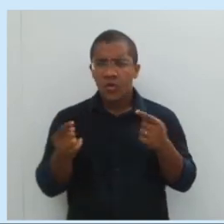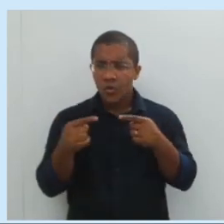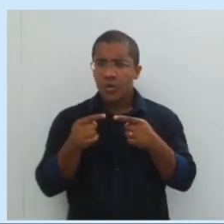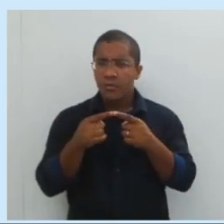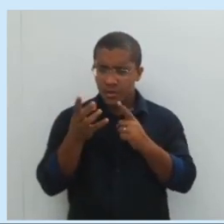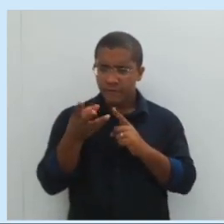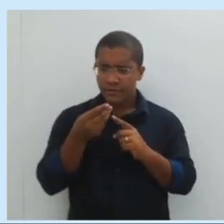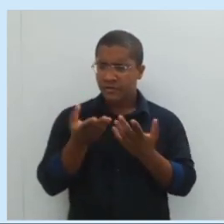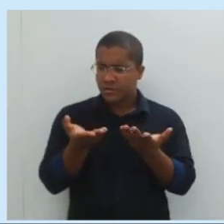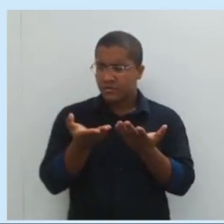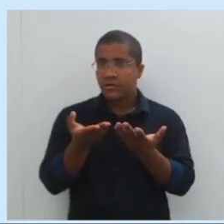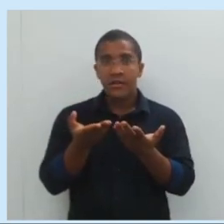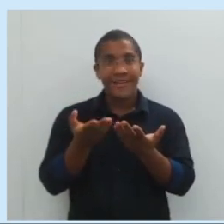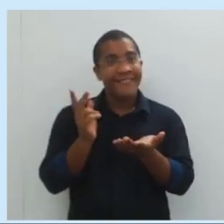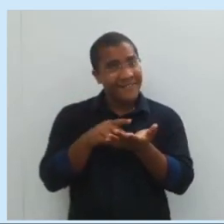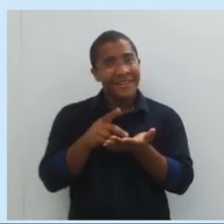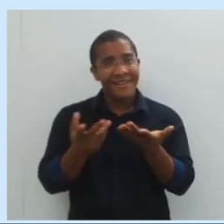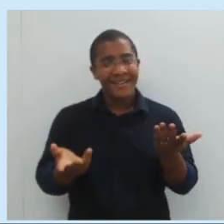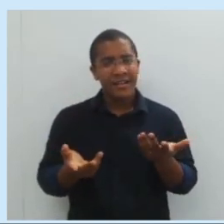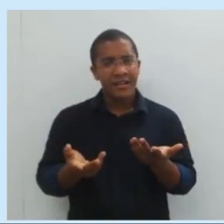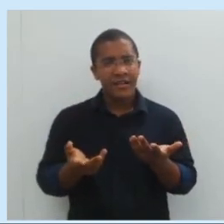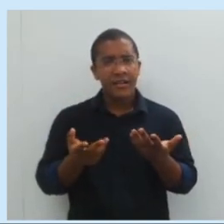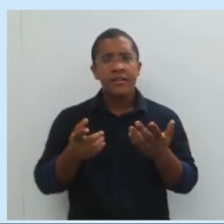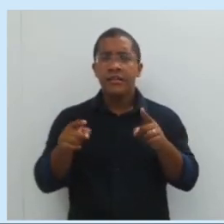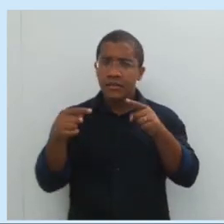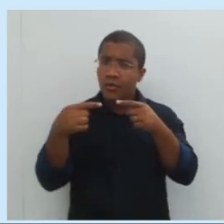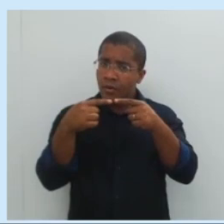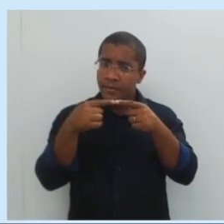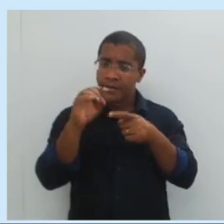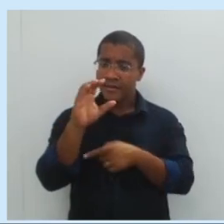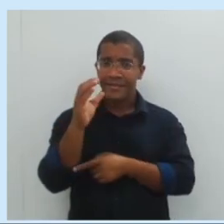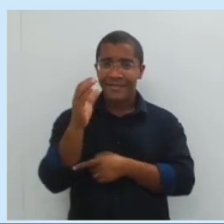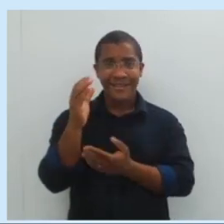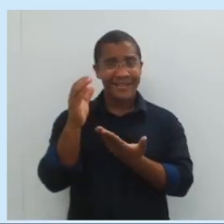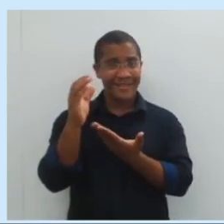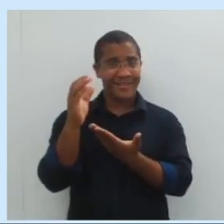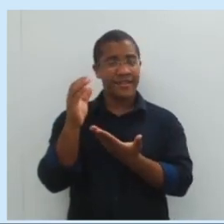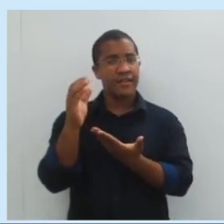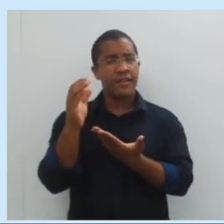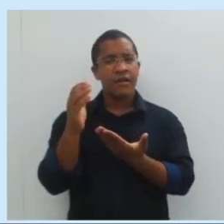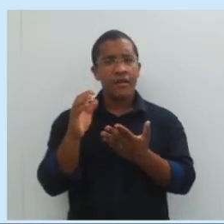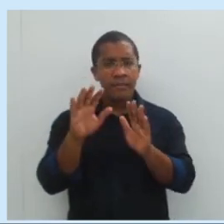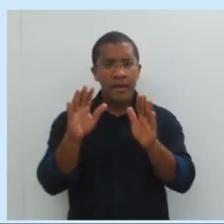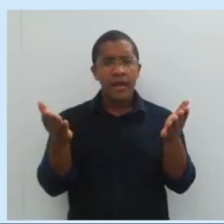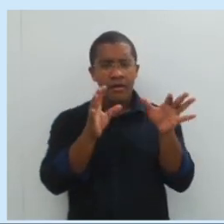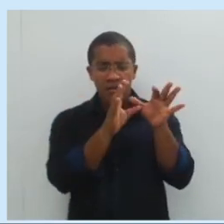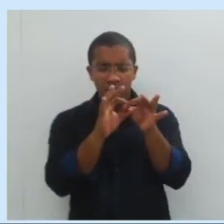muito a ver com física. Verdade. O que tem a ver com ciência, Dantas? Vamos